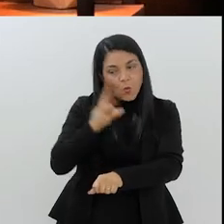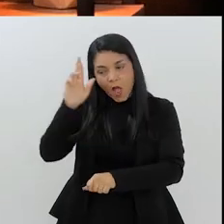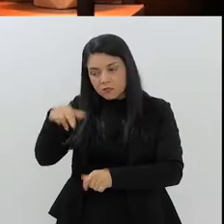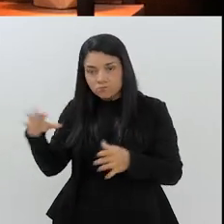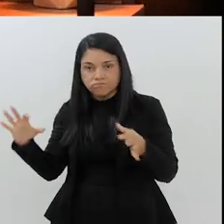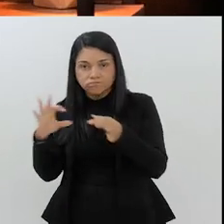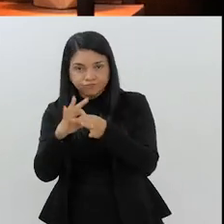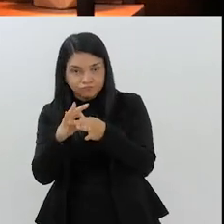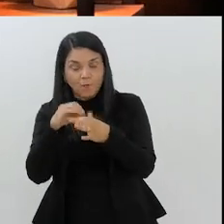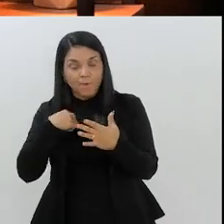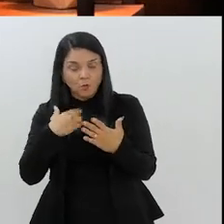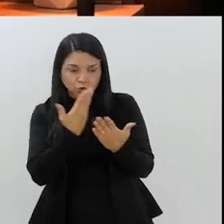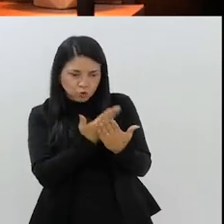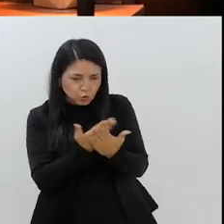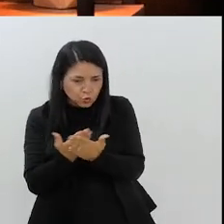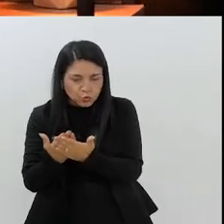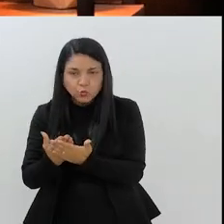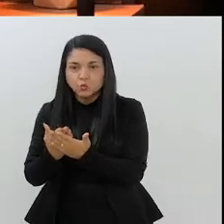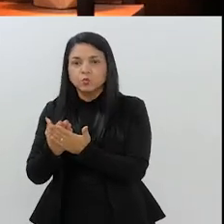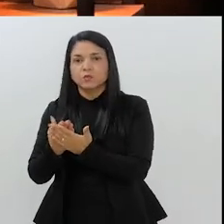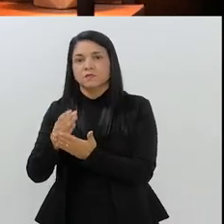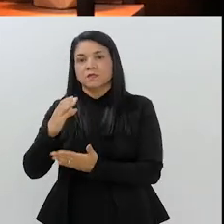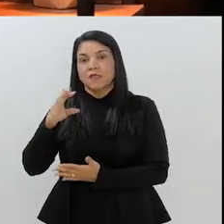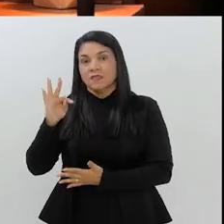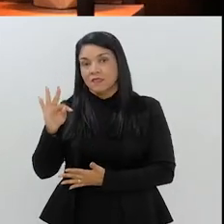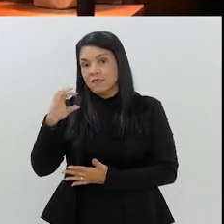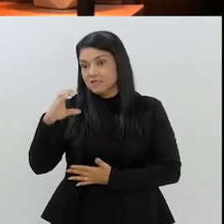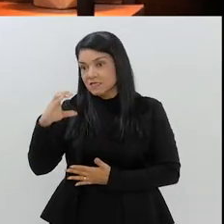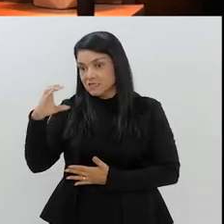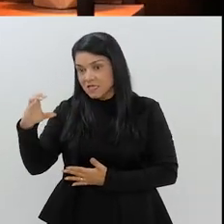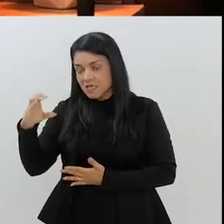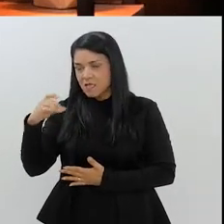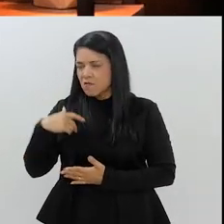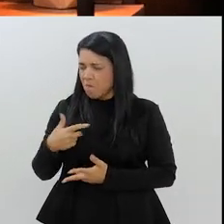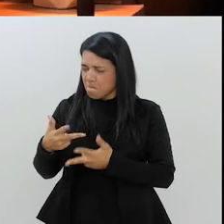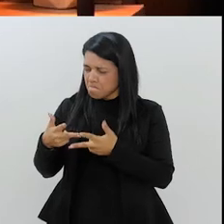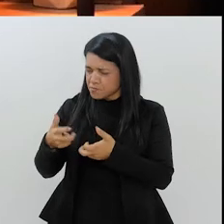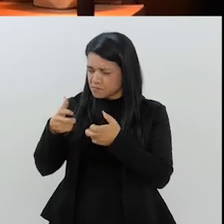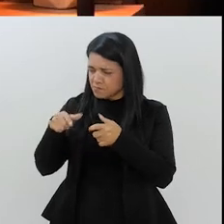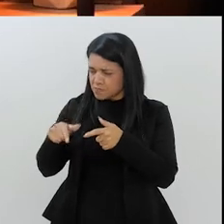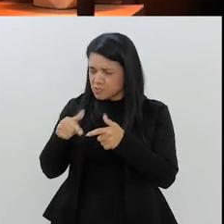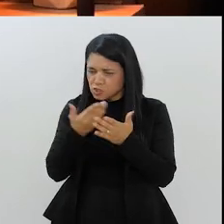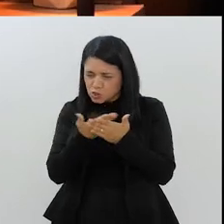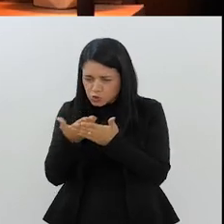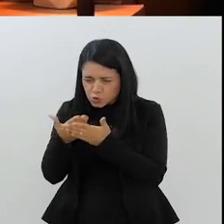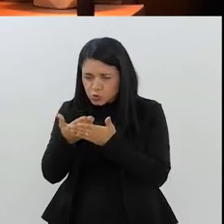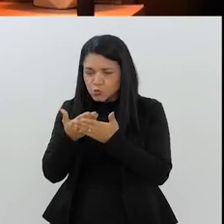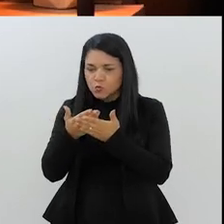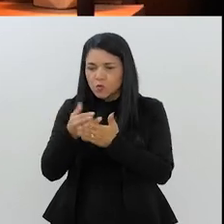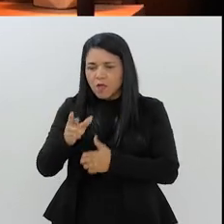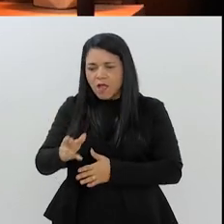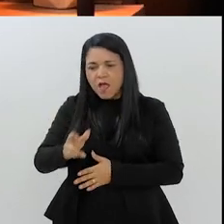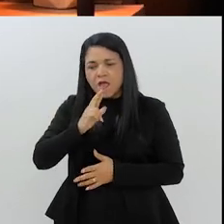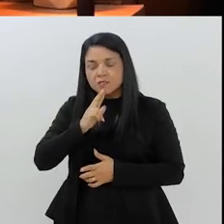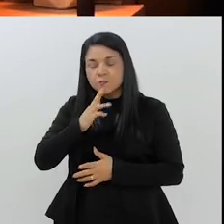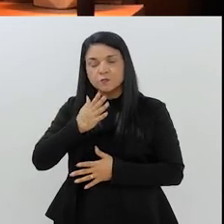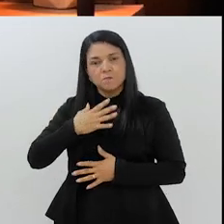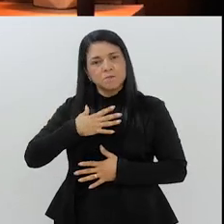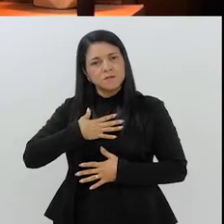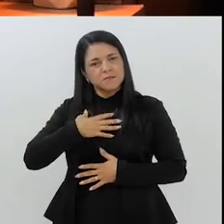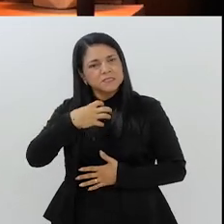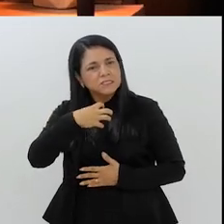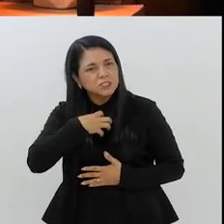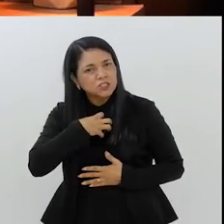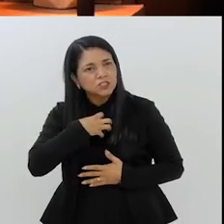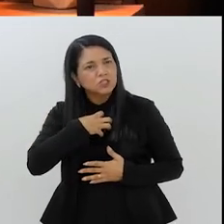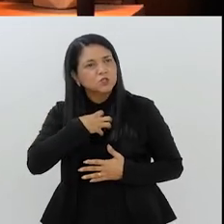estudo, como eu falei, para fazer o meu TCC, que eu vi que o islâm trazia as respostas que,